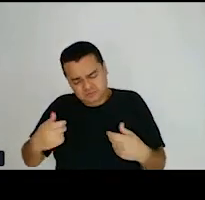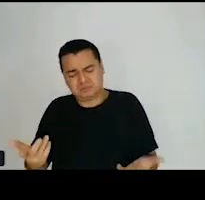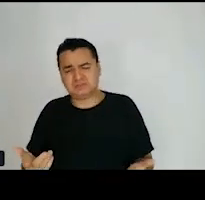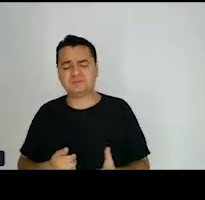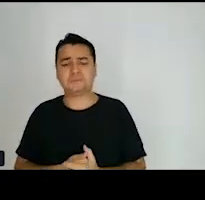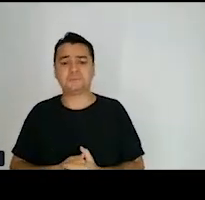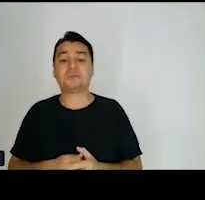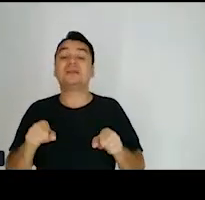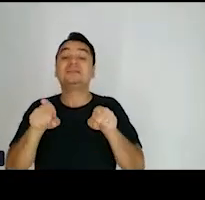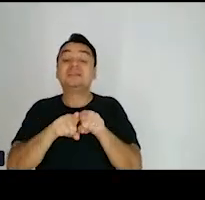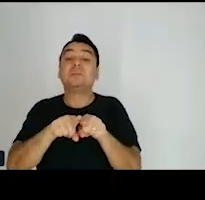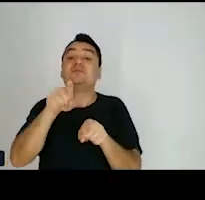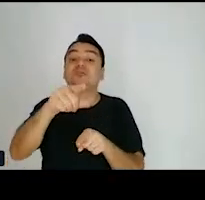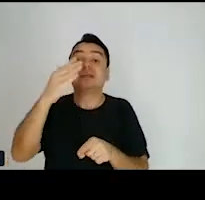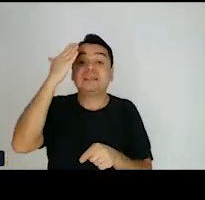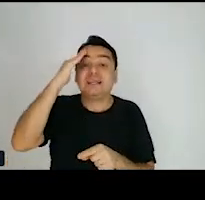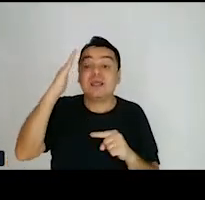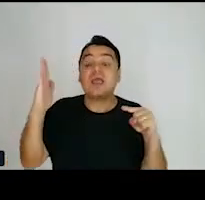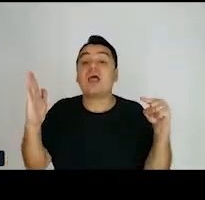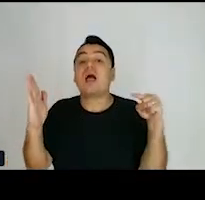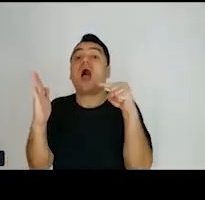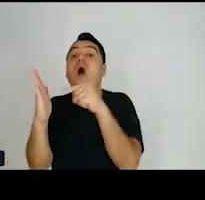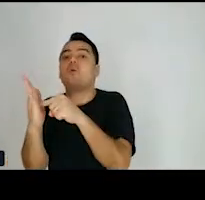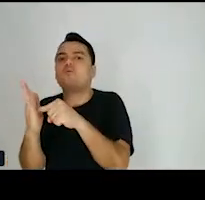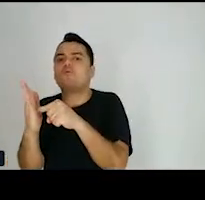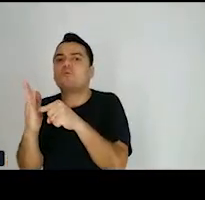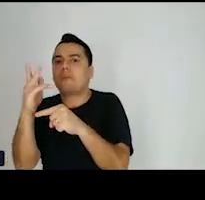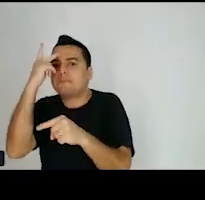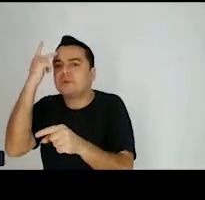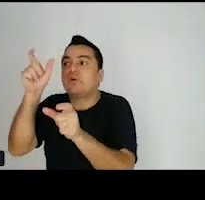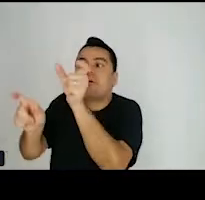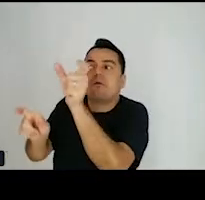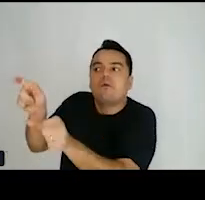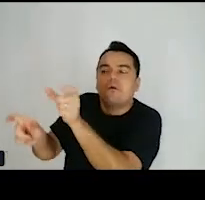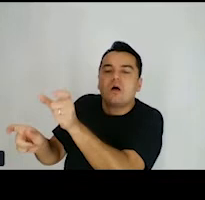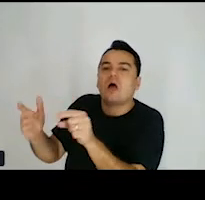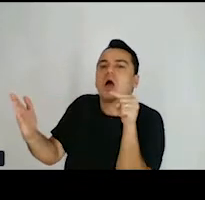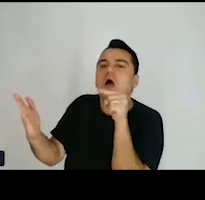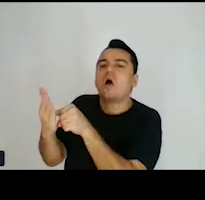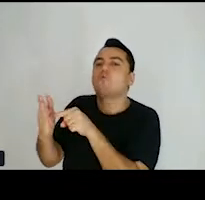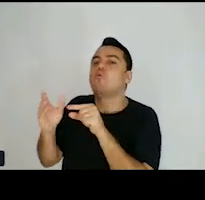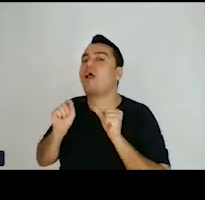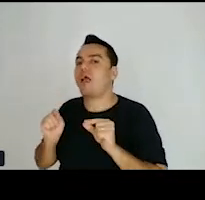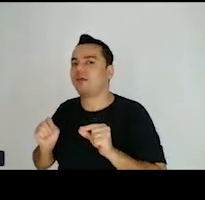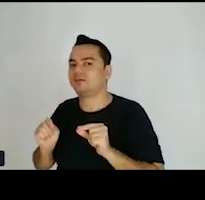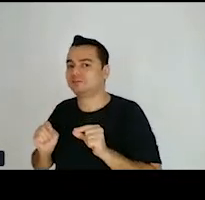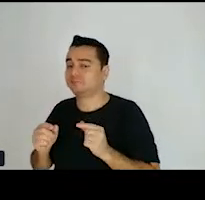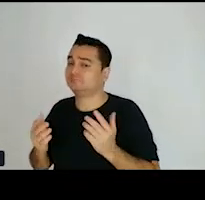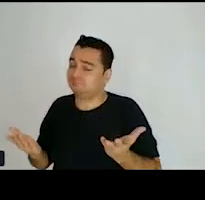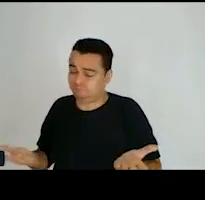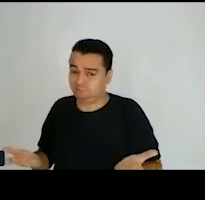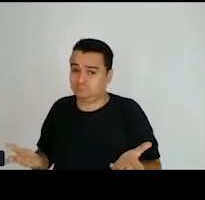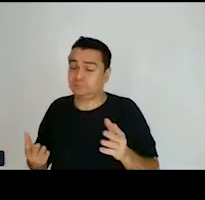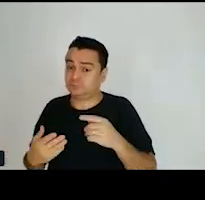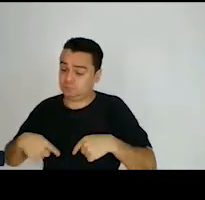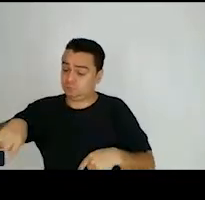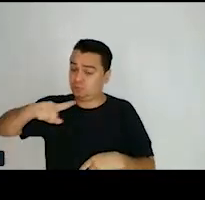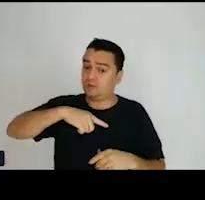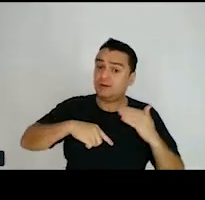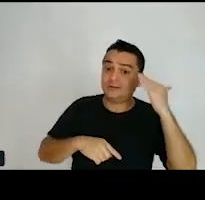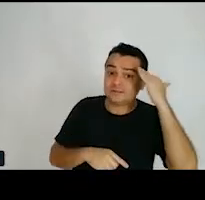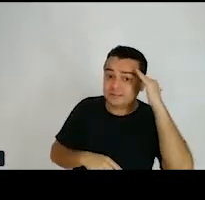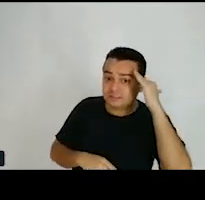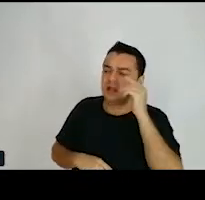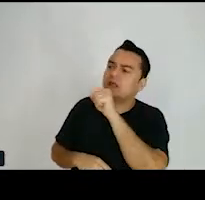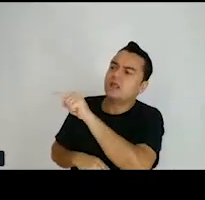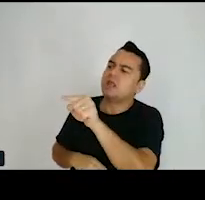É sempre muito importante, quando a gente projeta um produto digital, que a gente entenda quem são as pessoas que estão